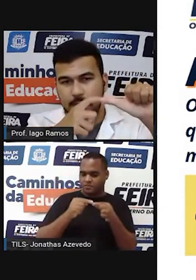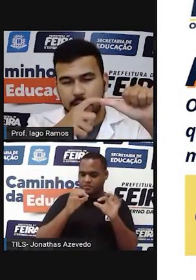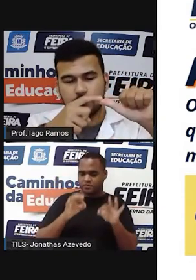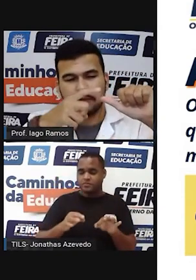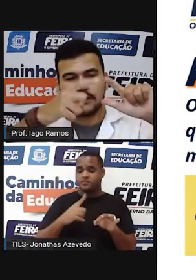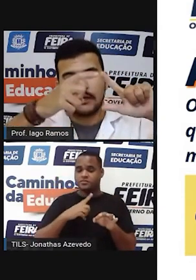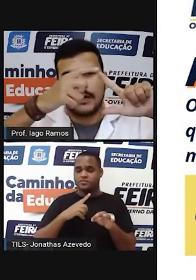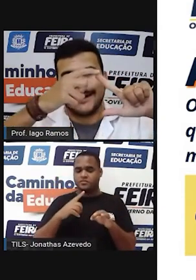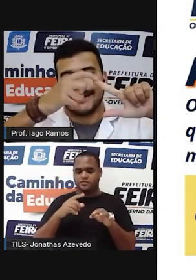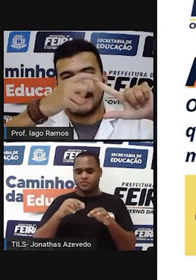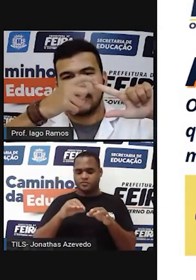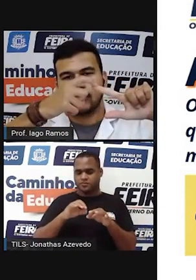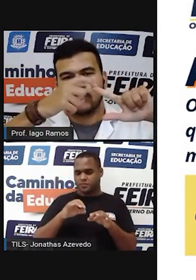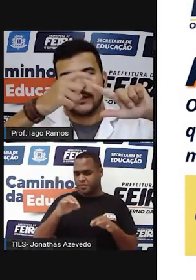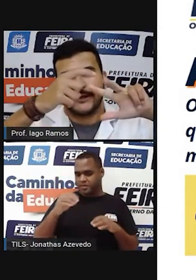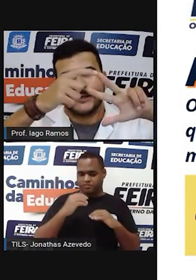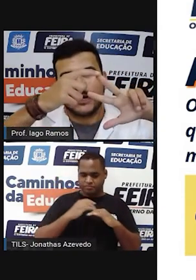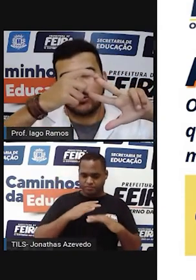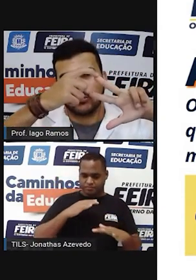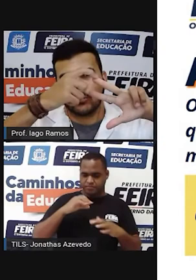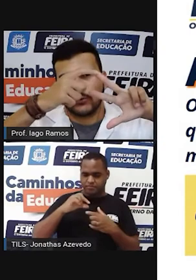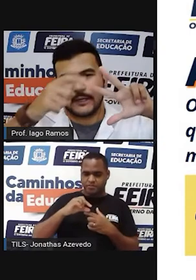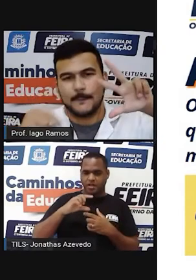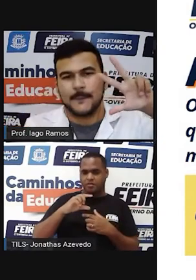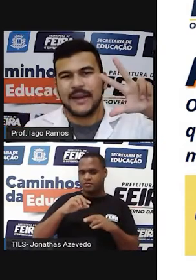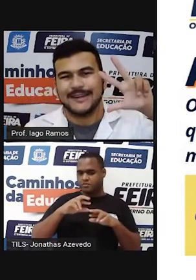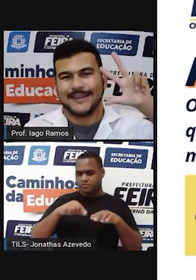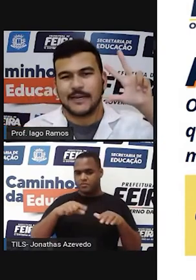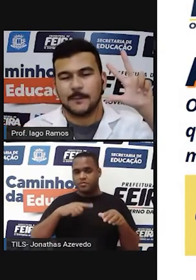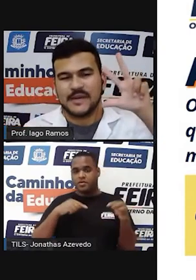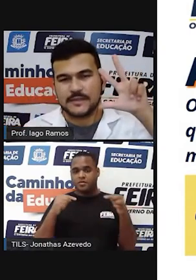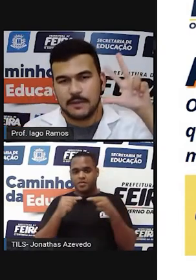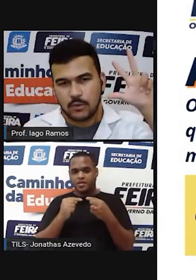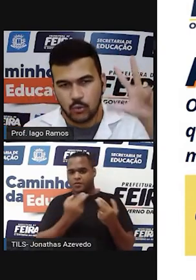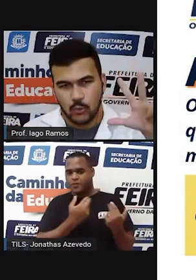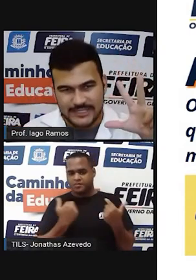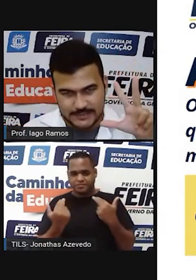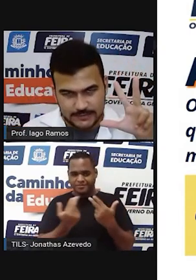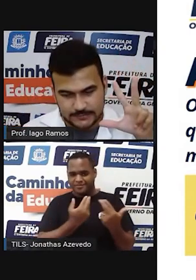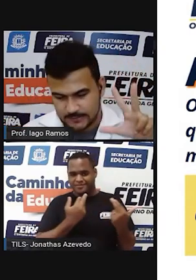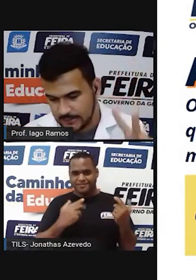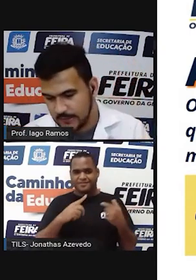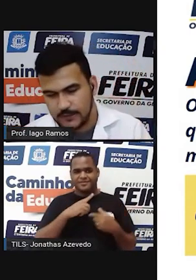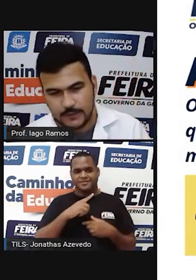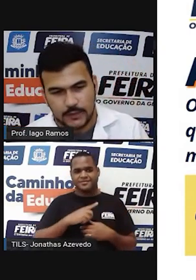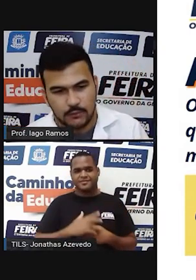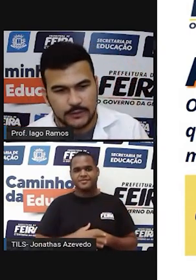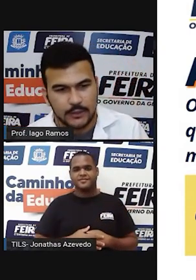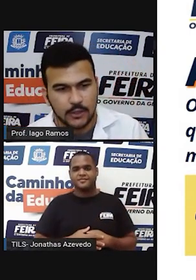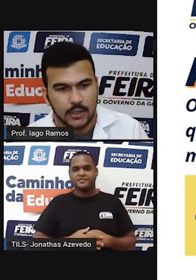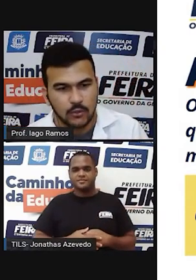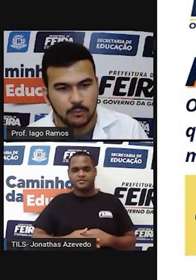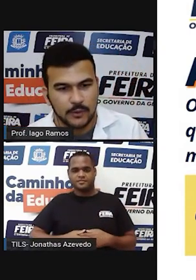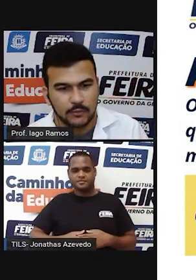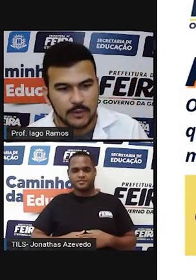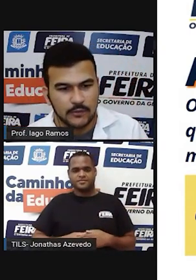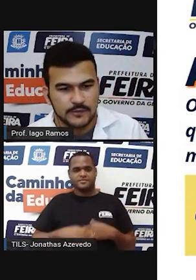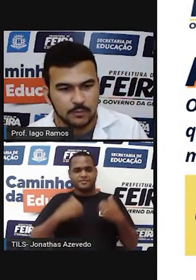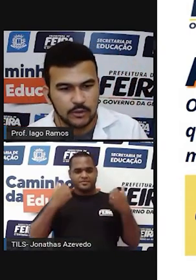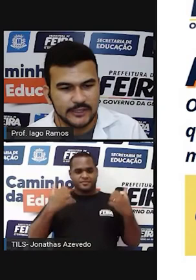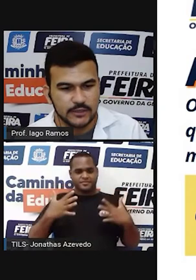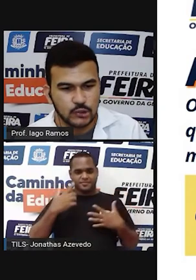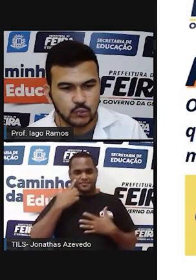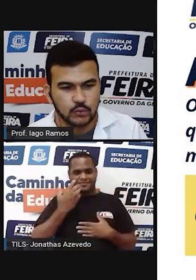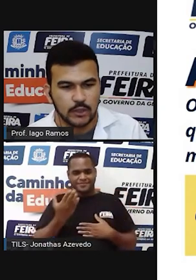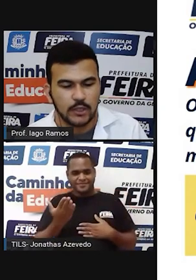o comprimento, a largura e a altura medem a mesma coisa. Então, aqui, ó. Acompanho o